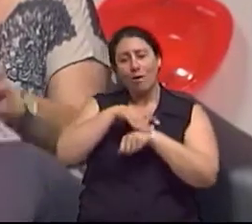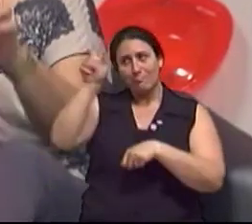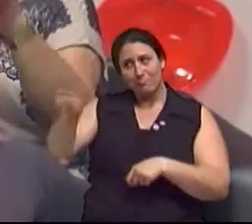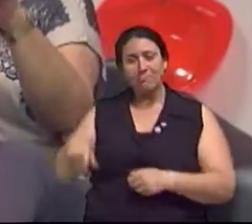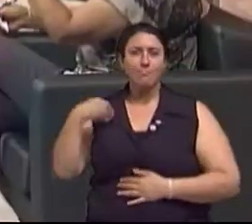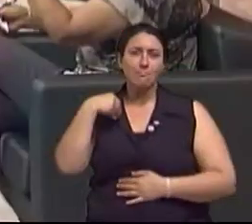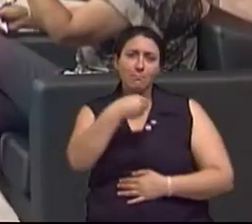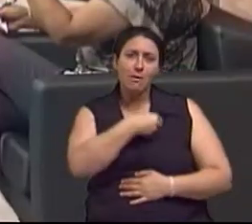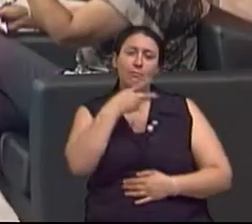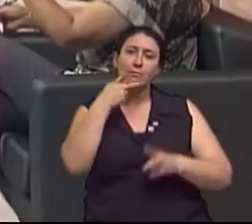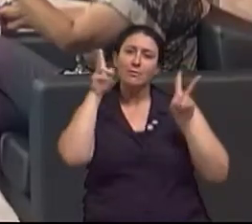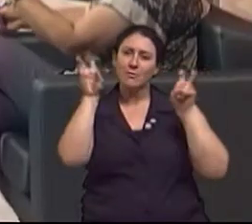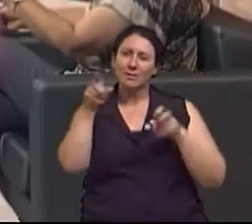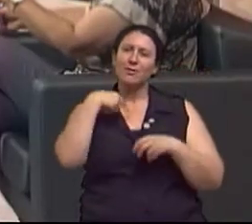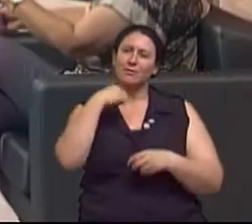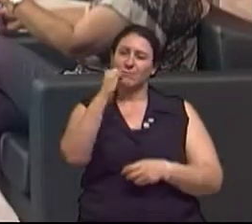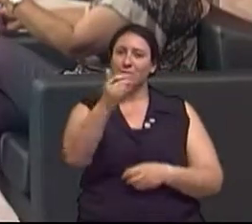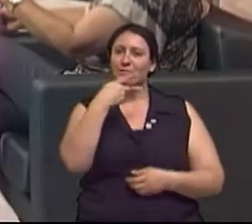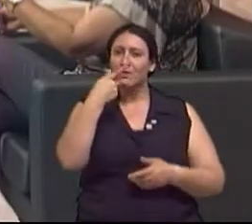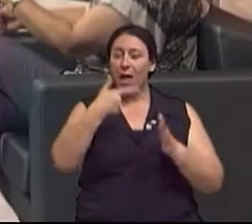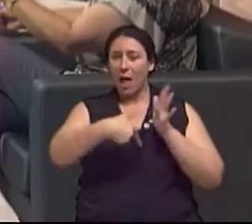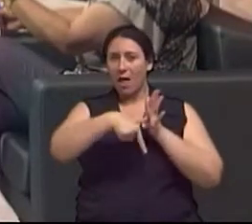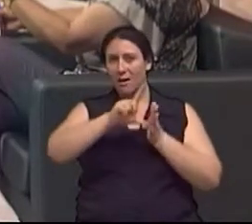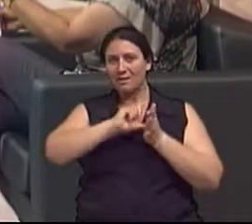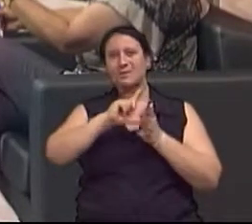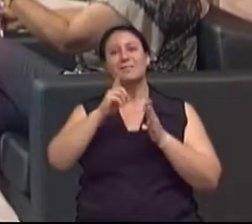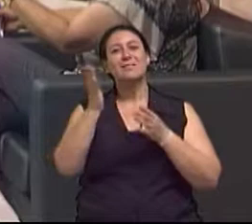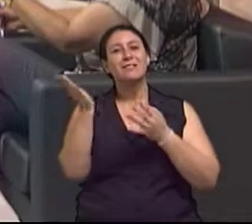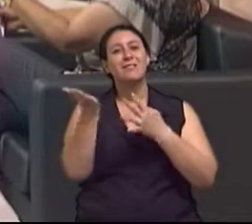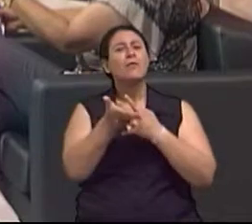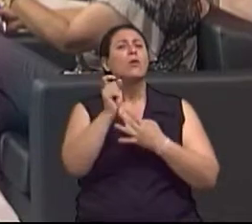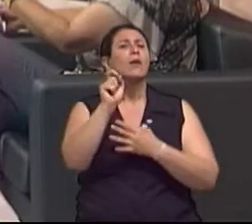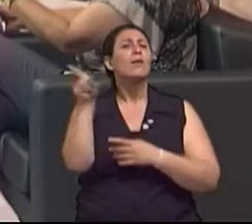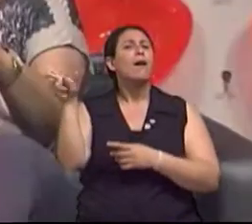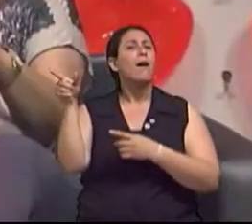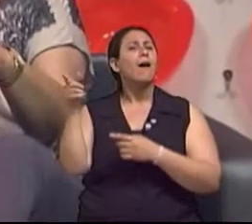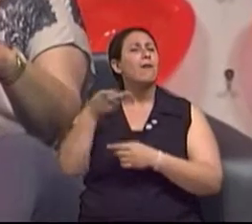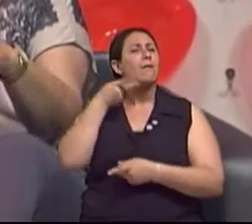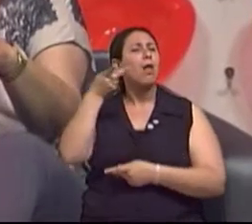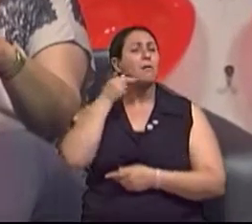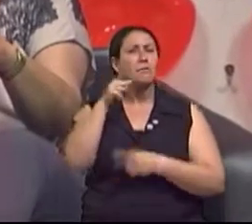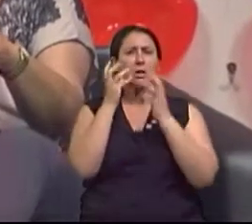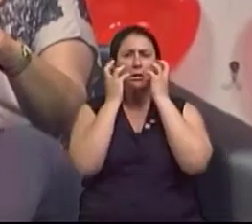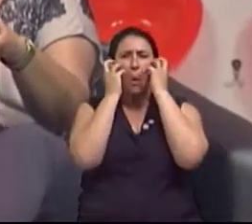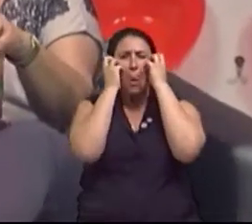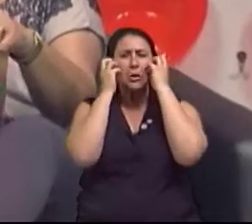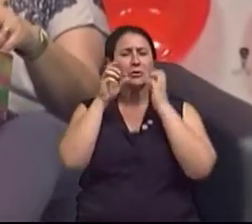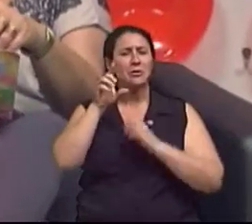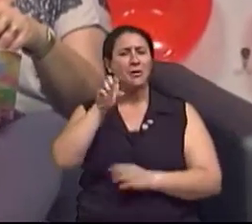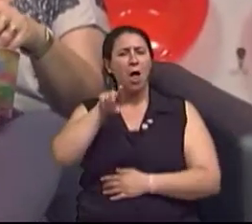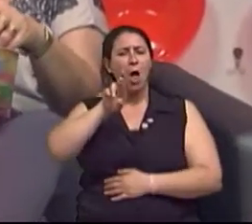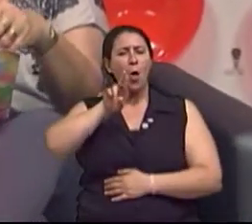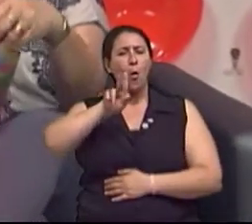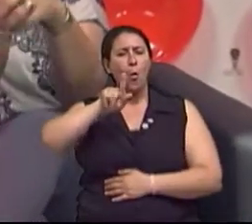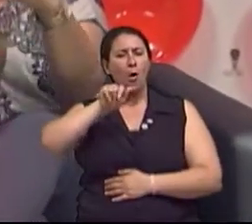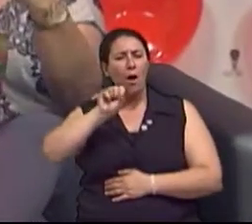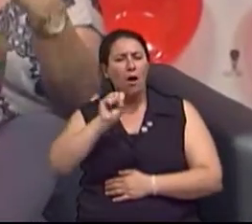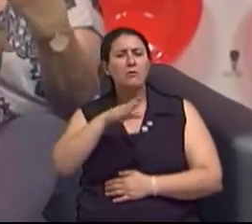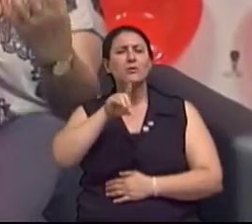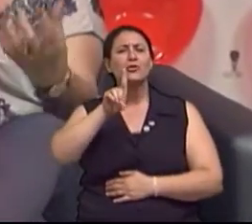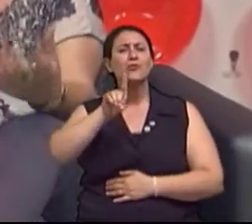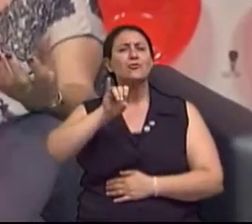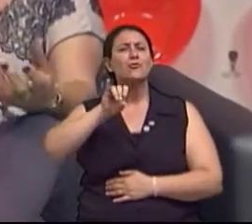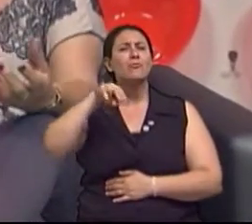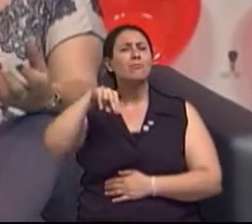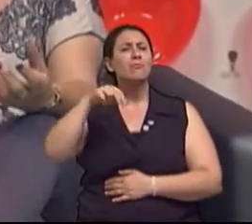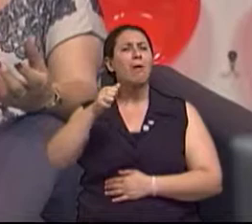agora voltando sobre aquela chamadinha que eu fiz antes do intervalo, que ela nos tocou sobre rugas dinâmicas. Vamos saber o que é isso? E como é